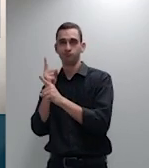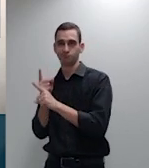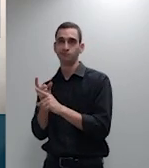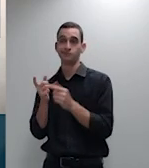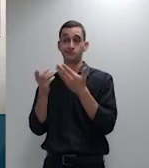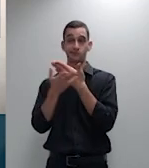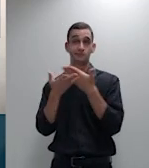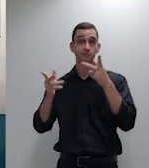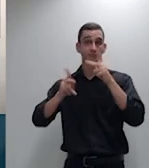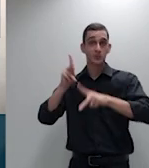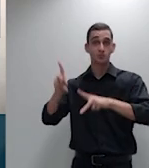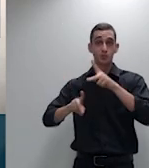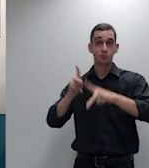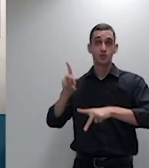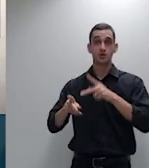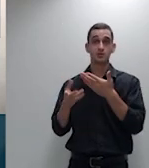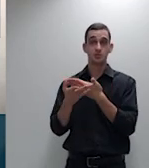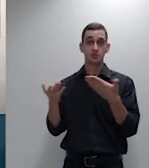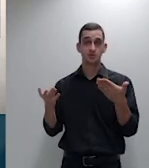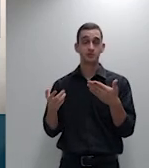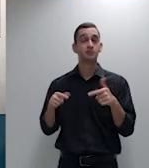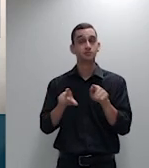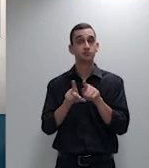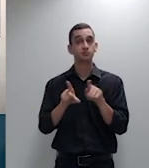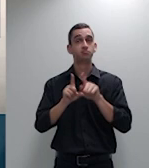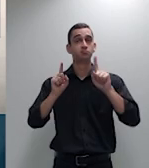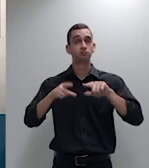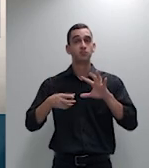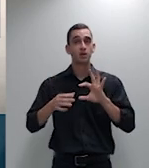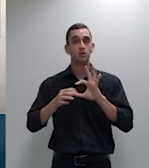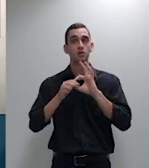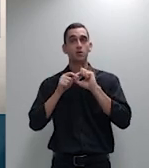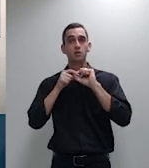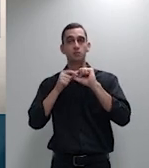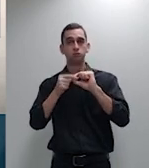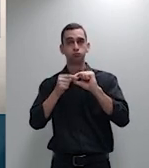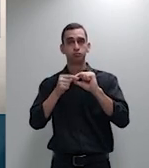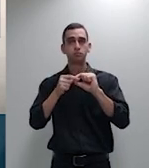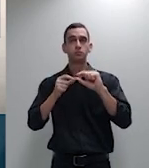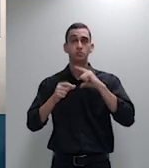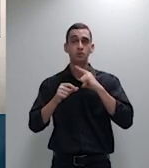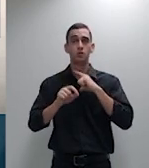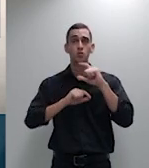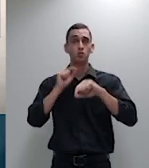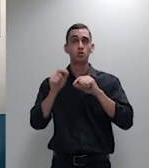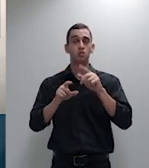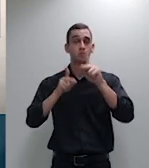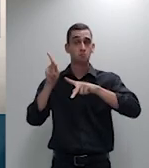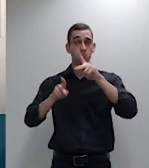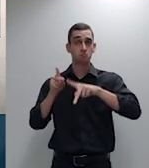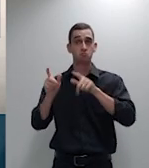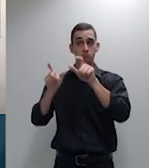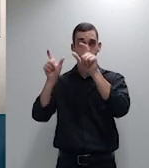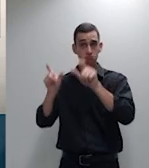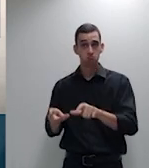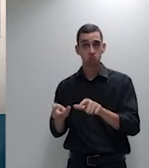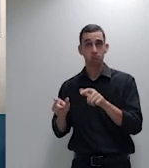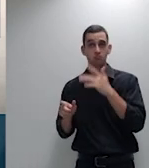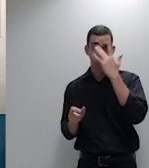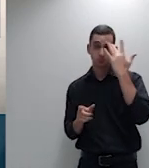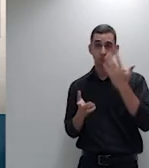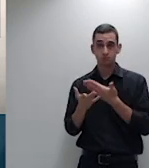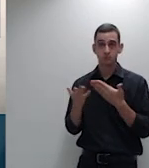aos autos o anexo da atuária se possível para um cidadão ou para um contador conseguir acessar e ler